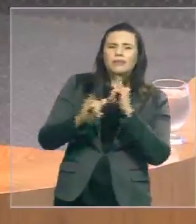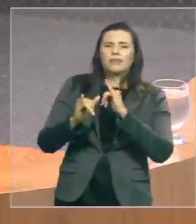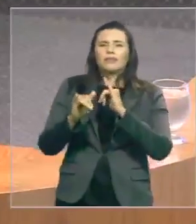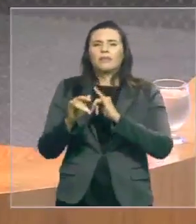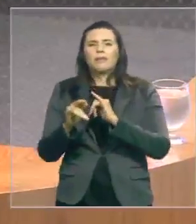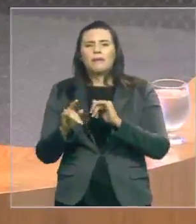Estado. Obrigado. Obrigado. Obrigado.